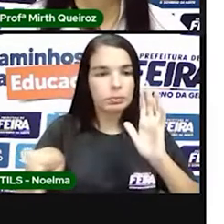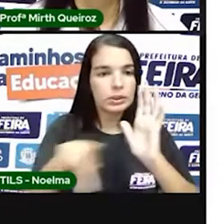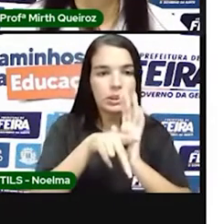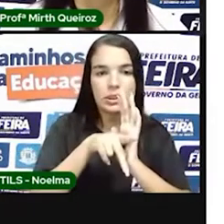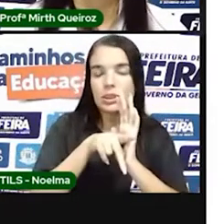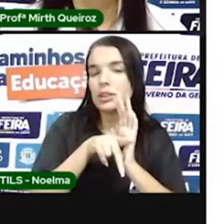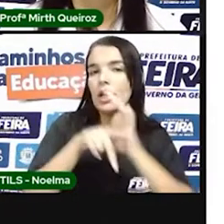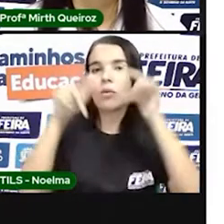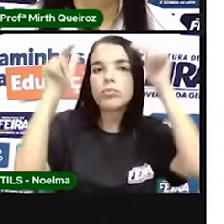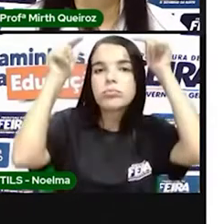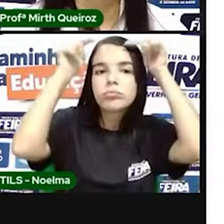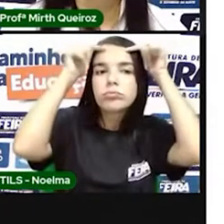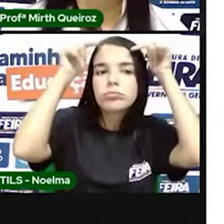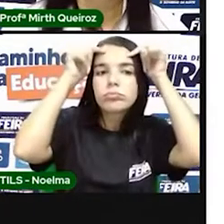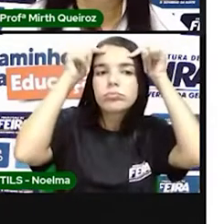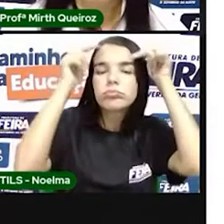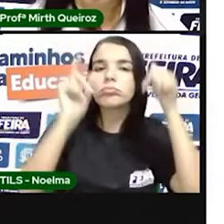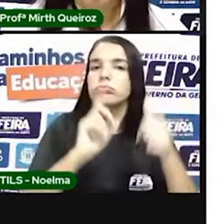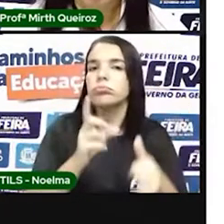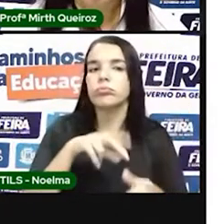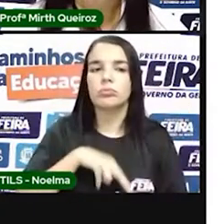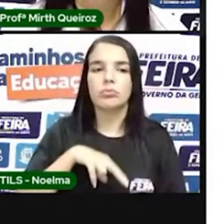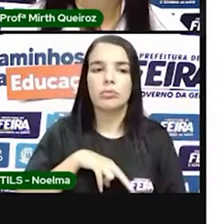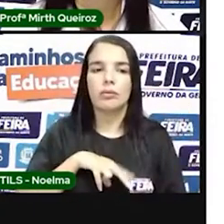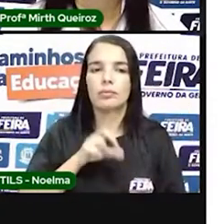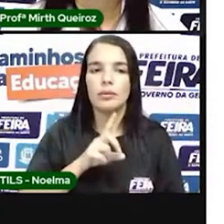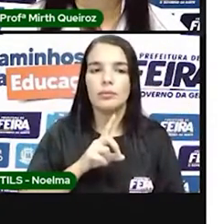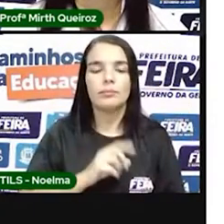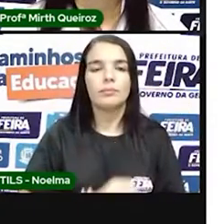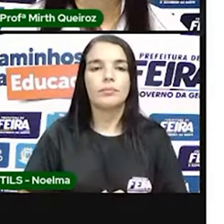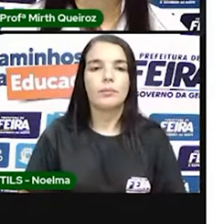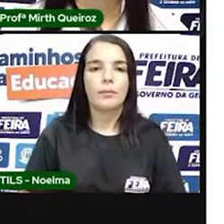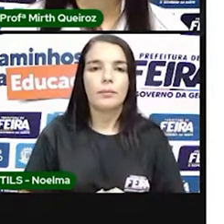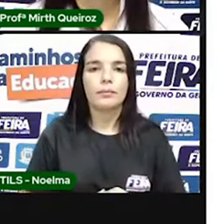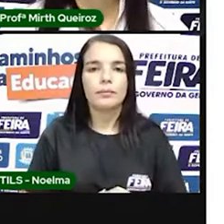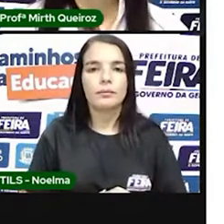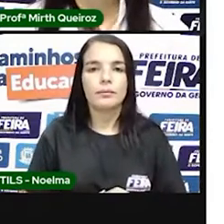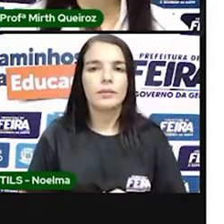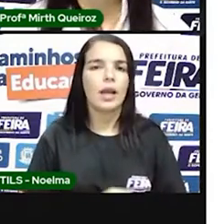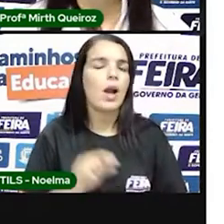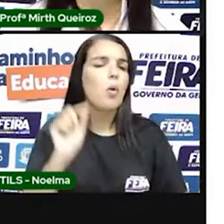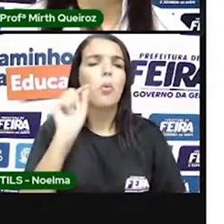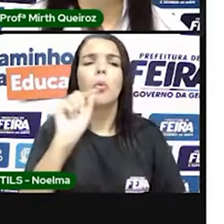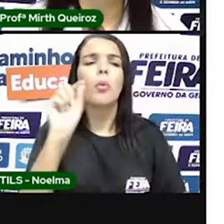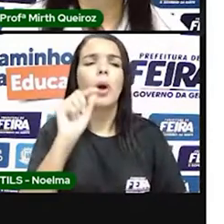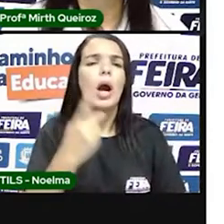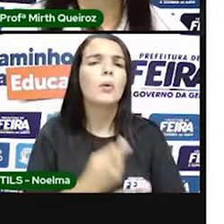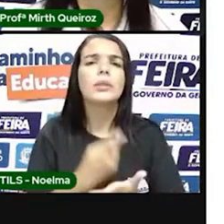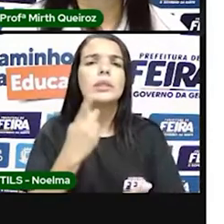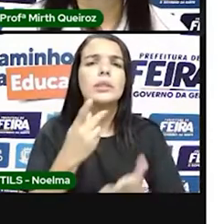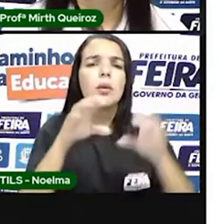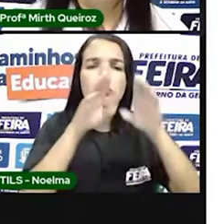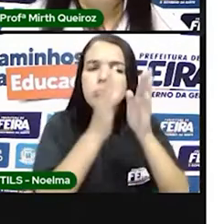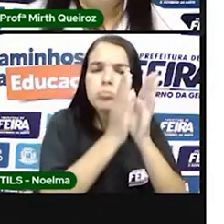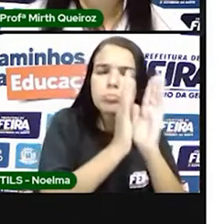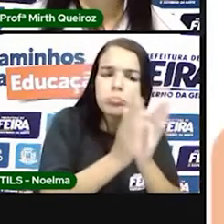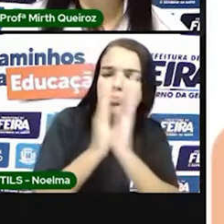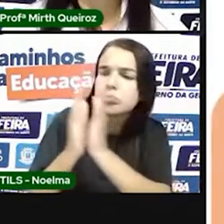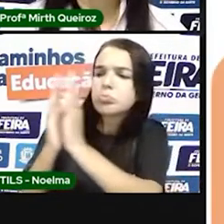continuaram investindo no comércio com a Índia. E o que aconteceu nesse período inicial?